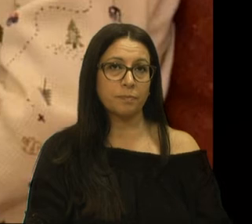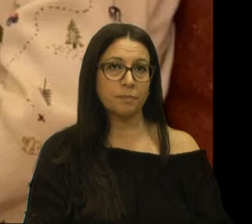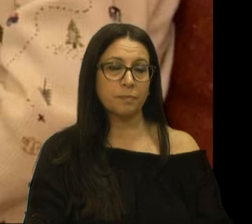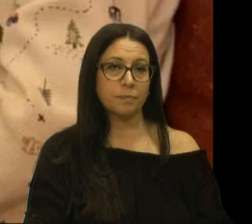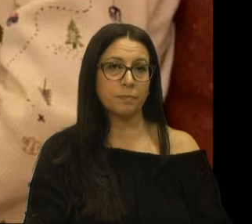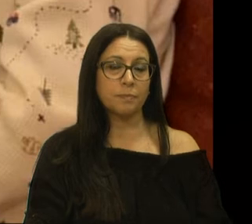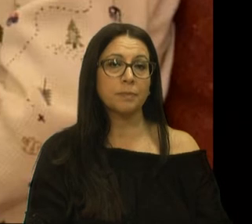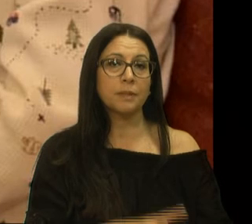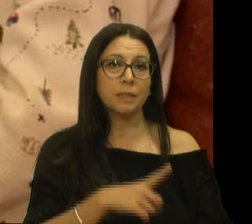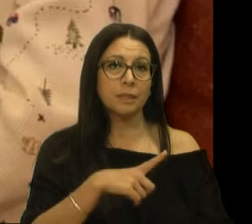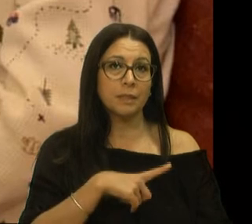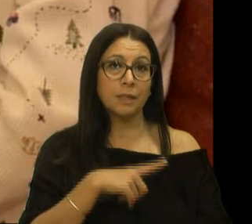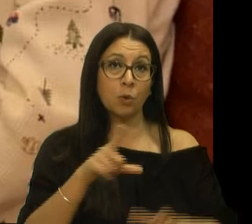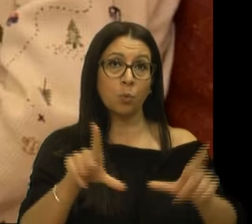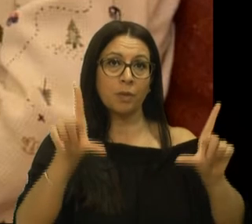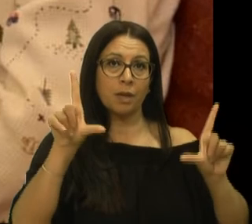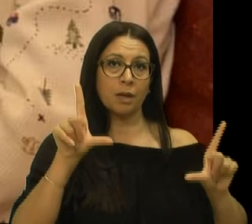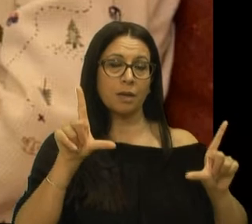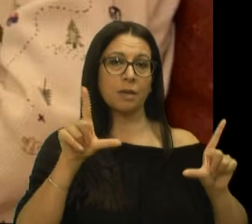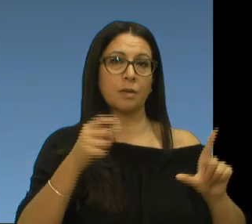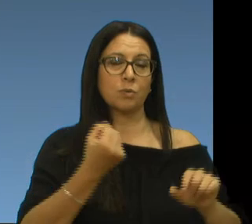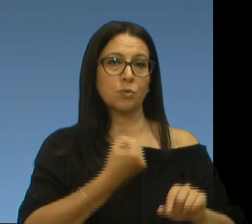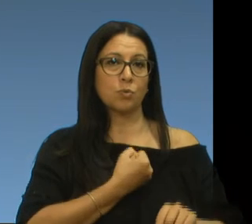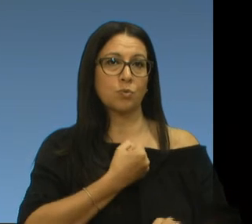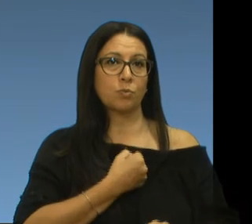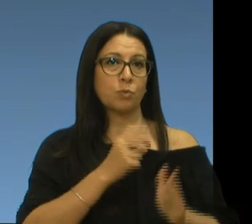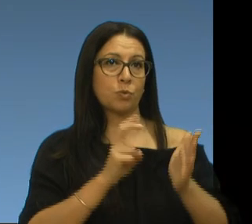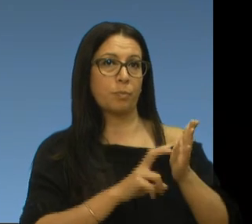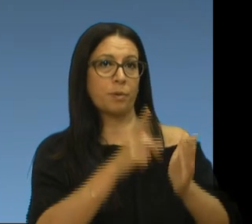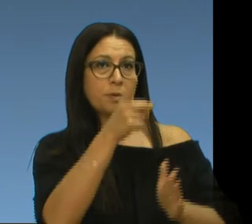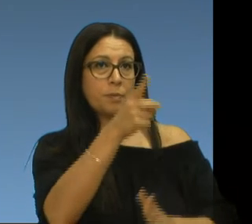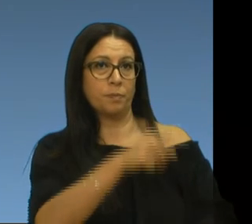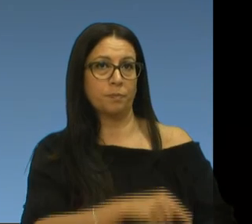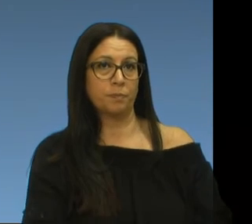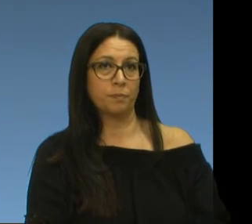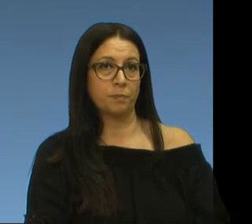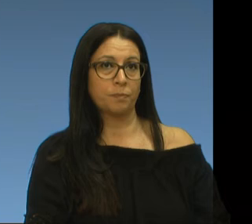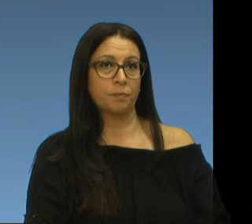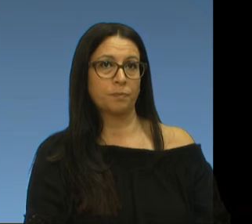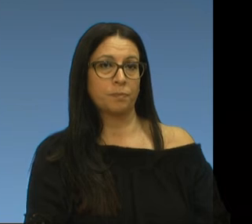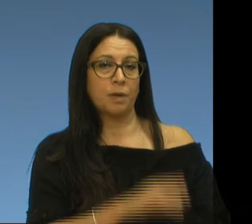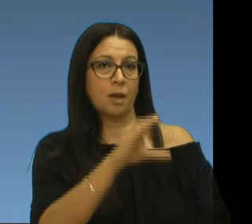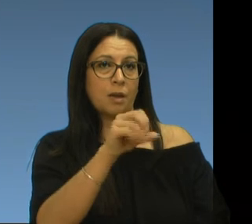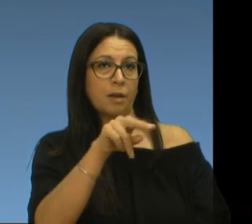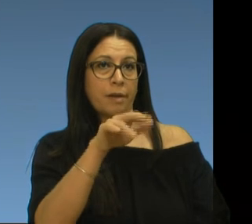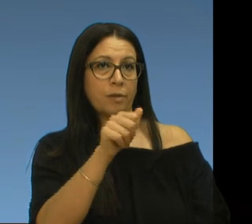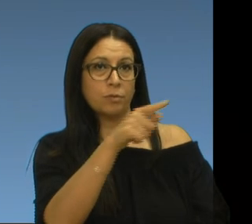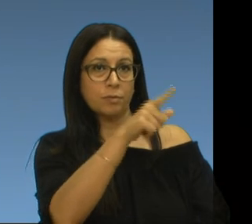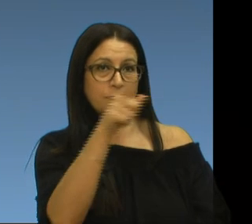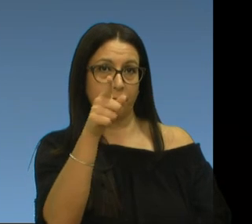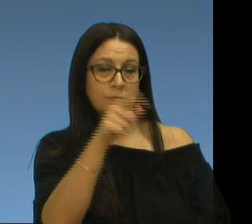Já está no telão, então, os dados bancários e da conta PayPal.